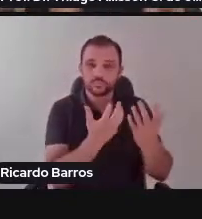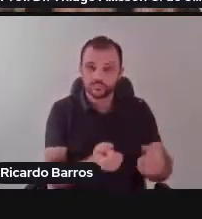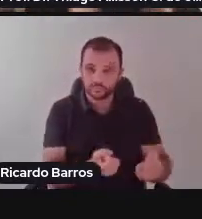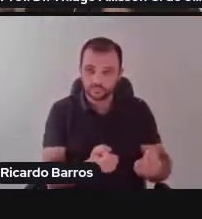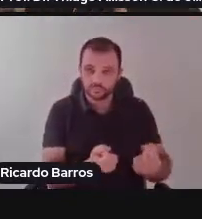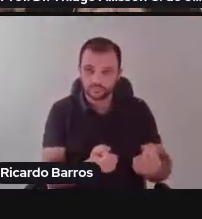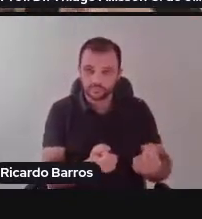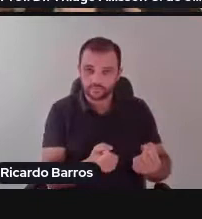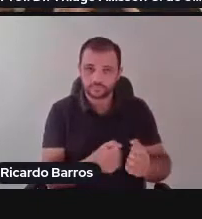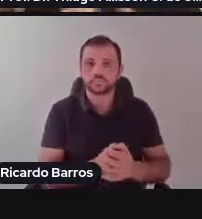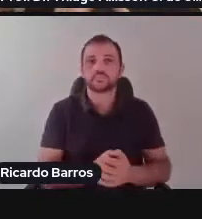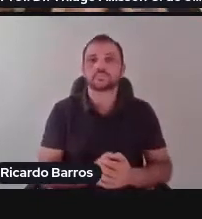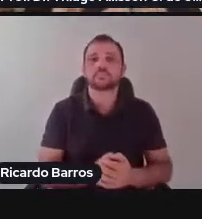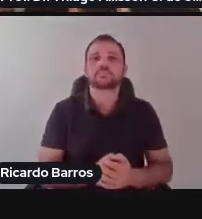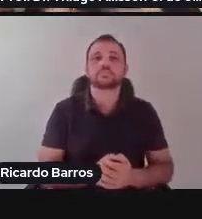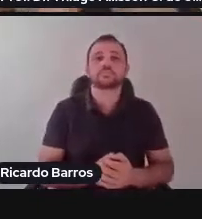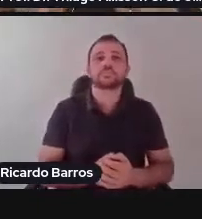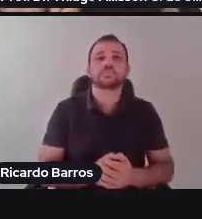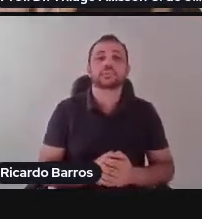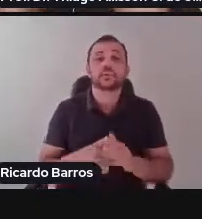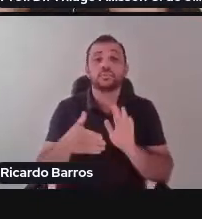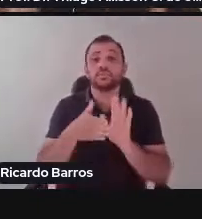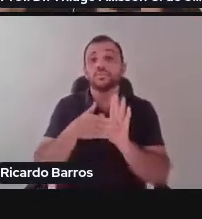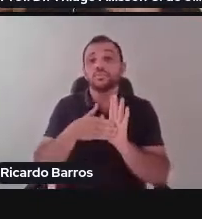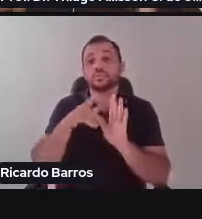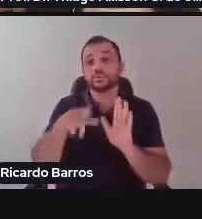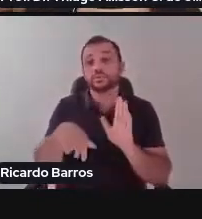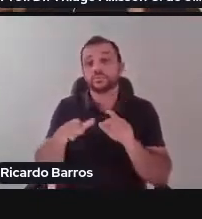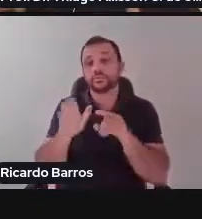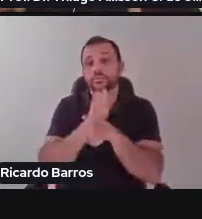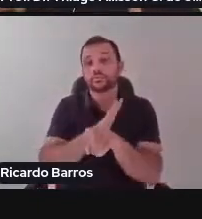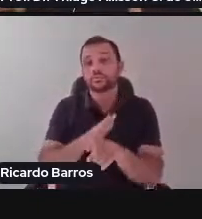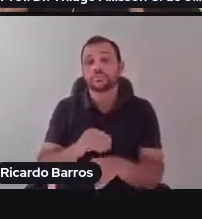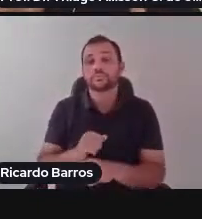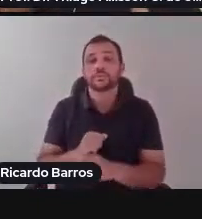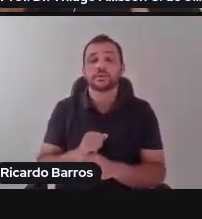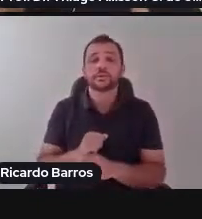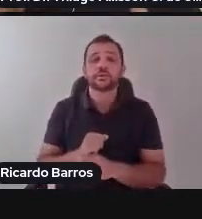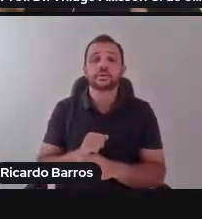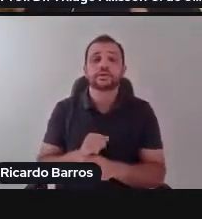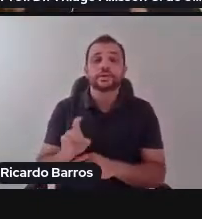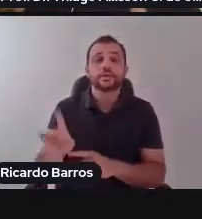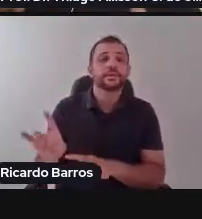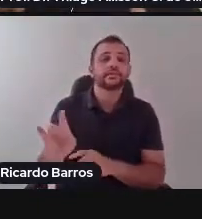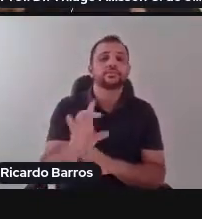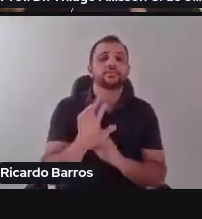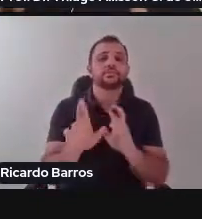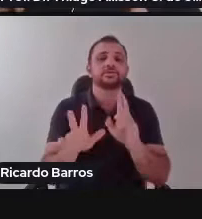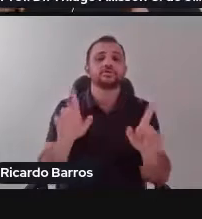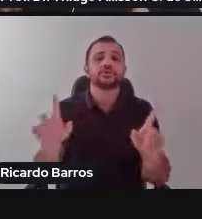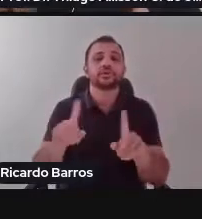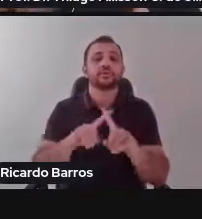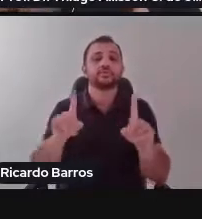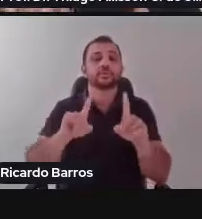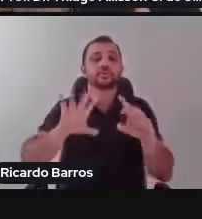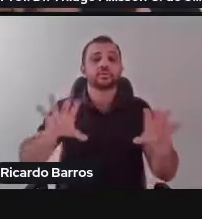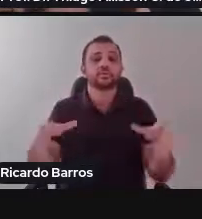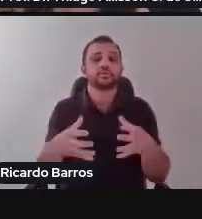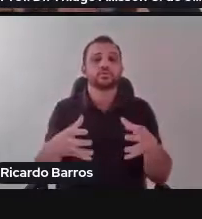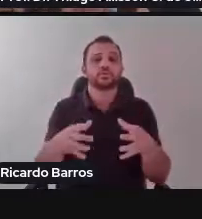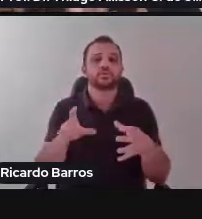A premissa é perguntar o que é singular no coletivo. Ainda que a maioria decida, como